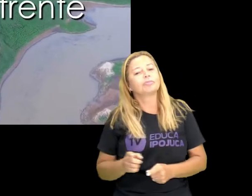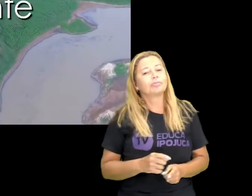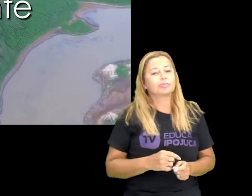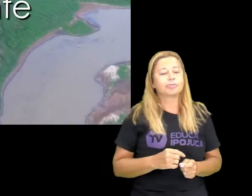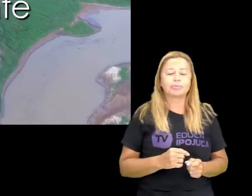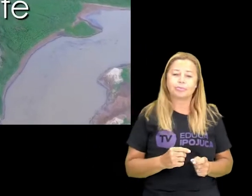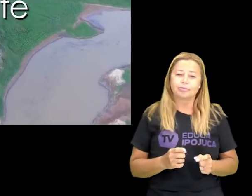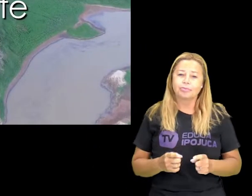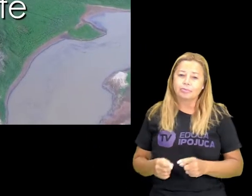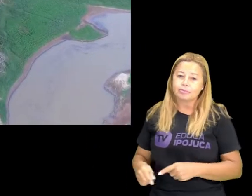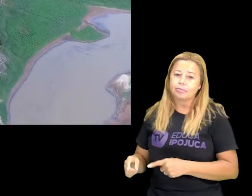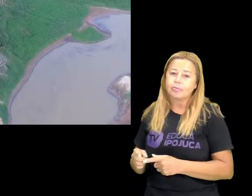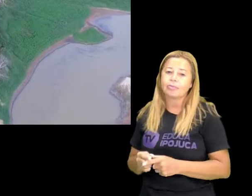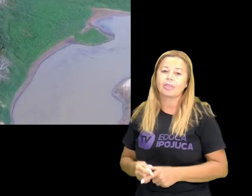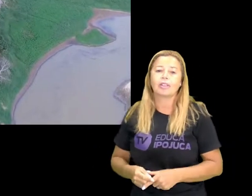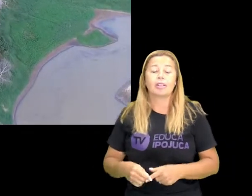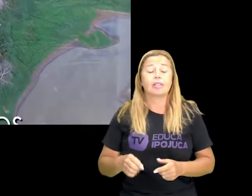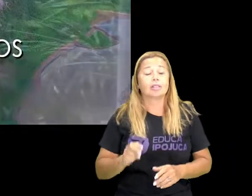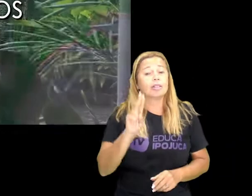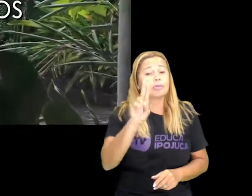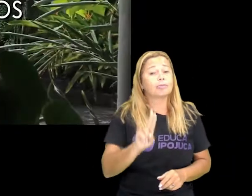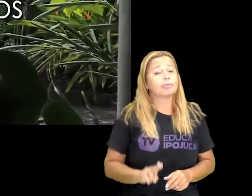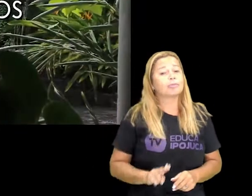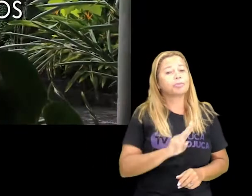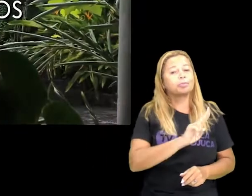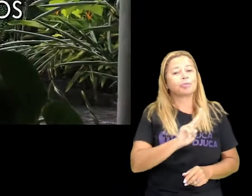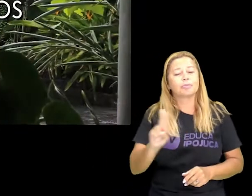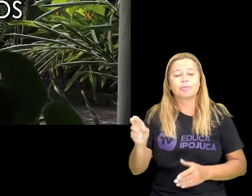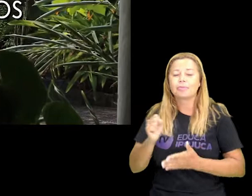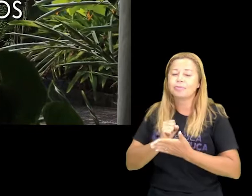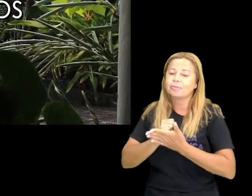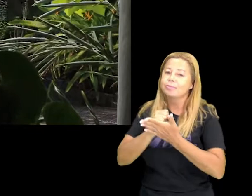Tendo à frente os frades franciscanos